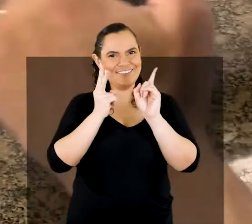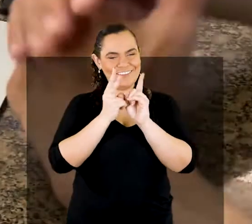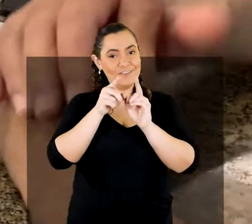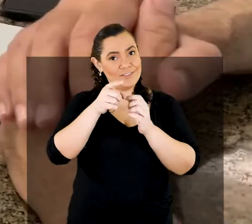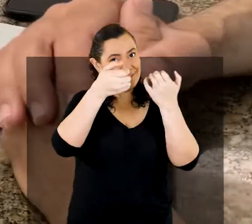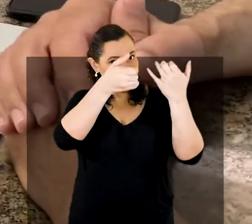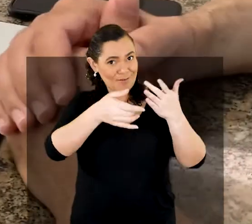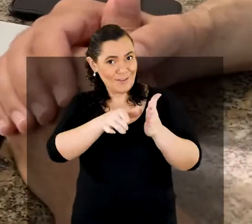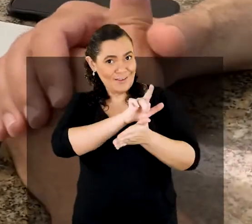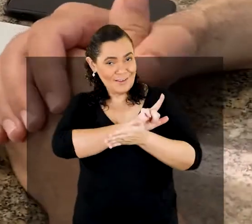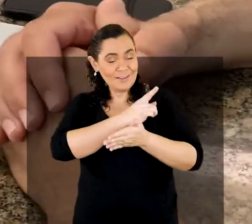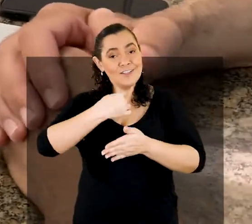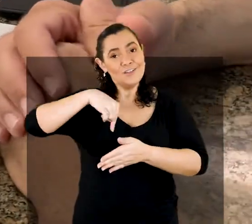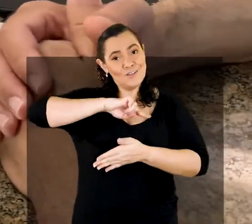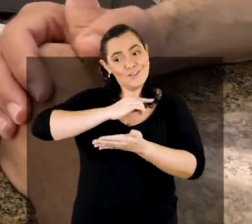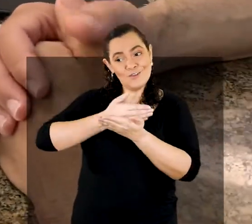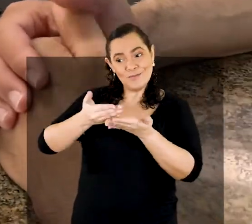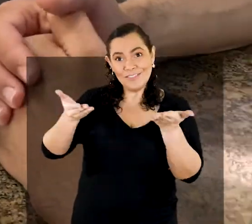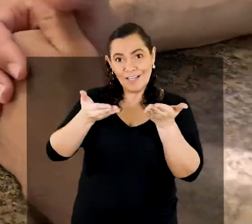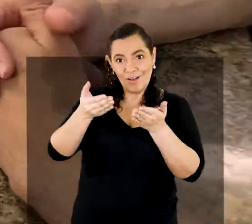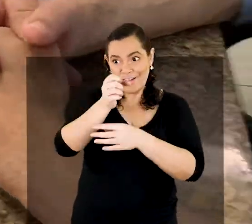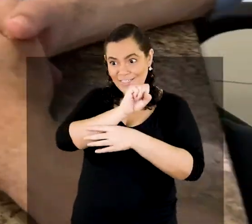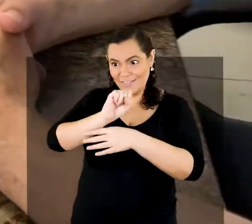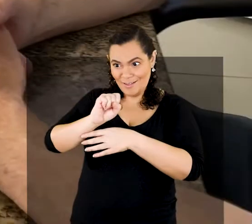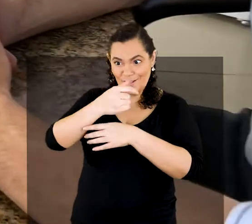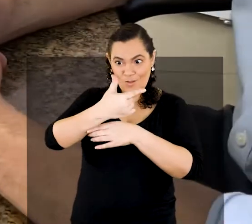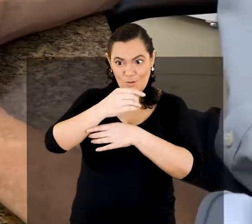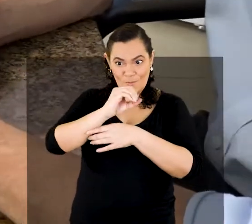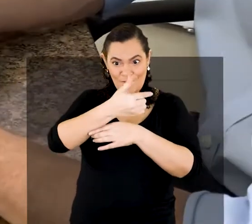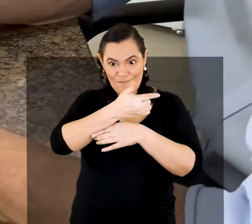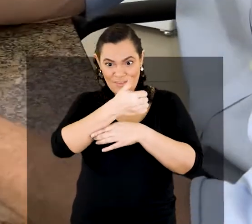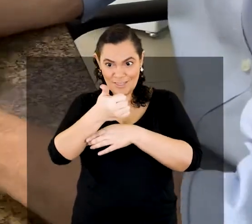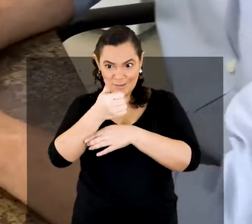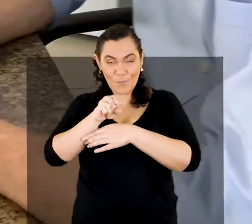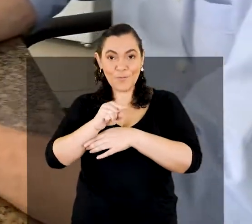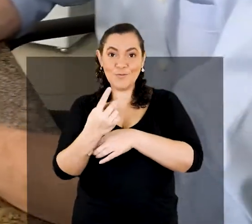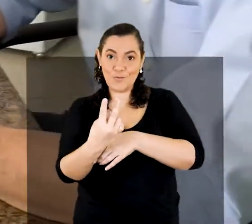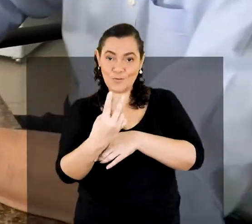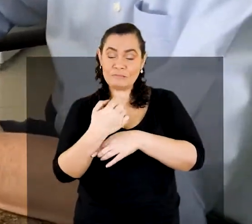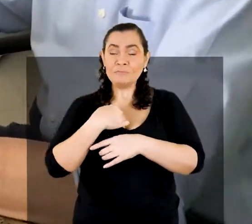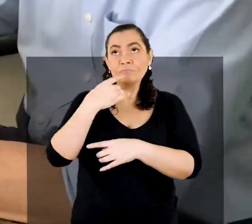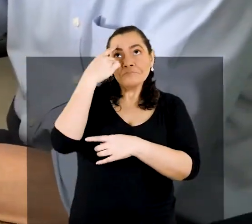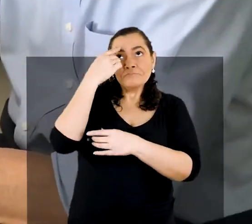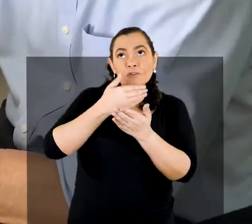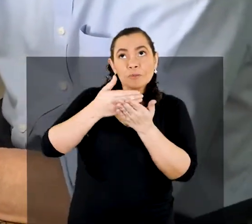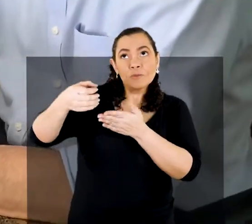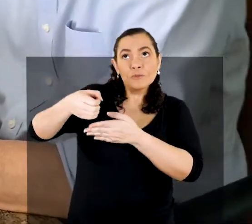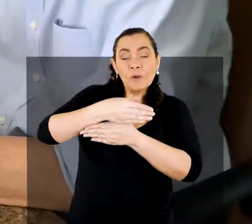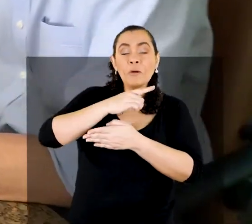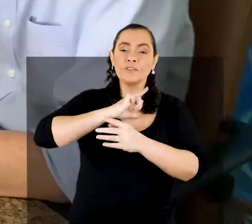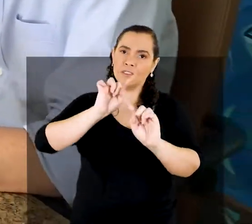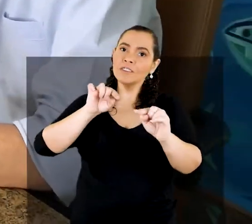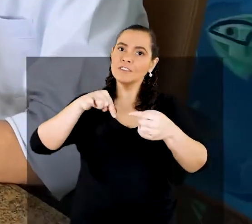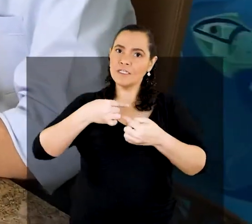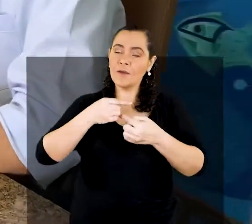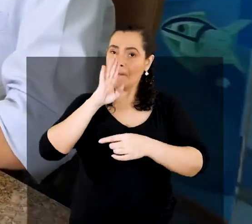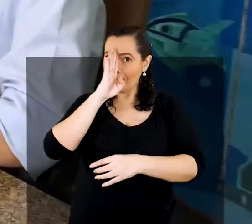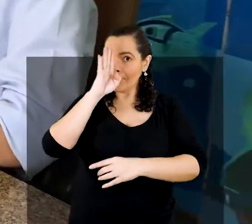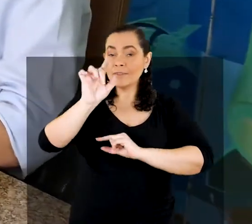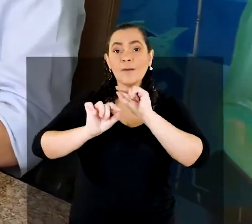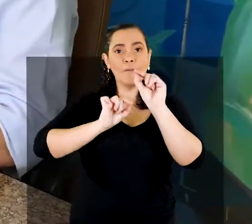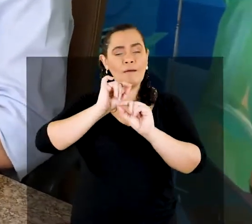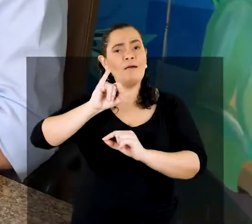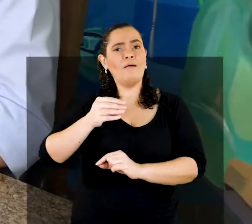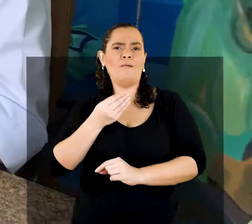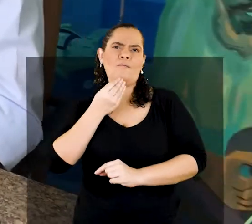Como você falou, estamos começando o semestre letivo de 2021.2. Penso que novos começos